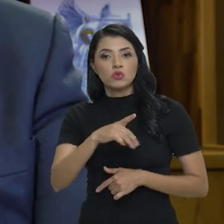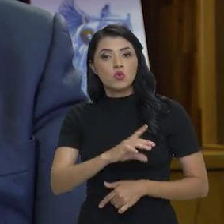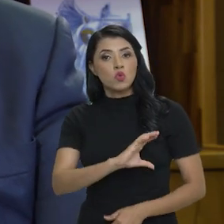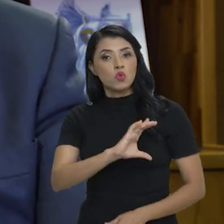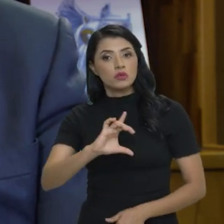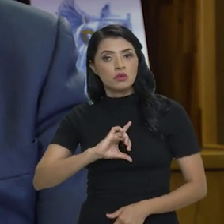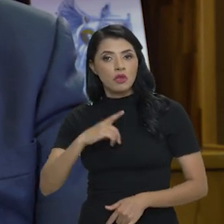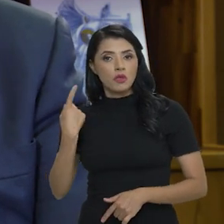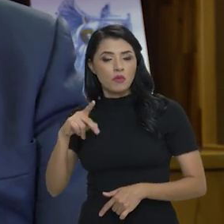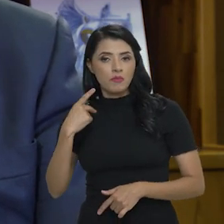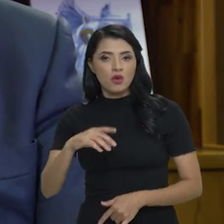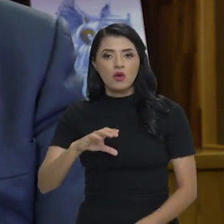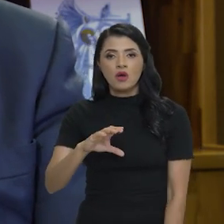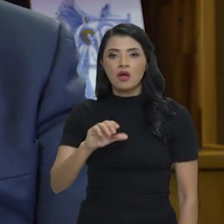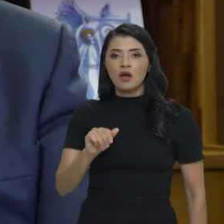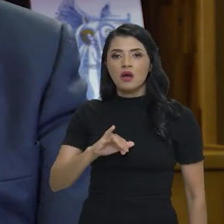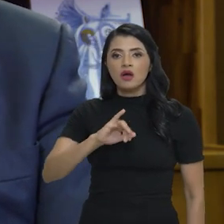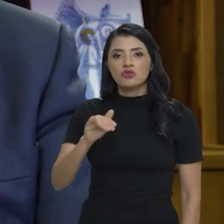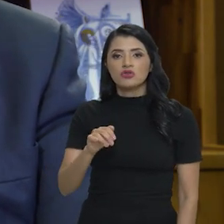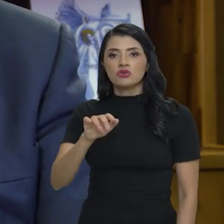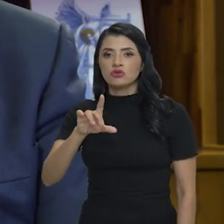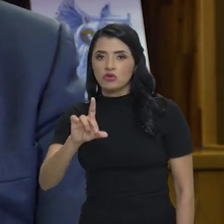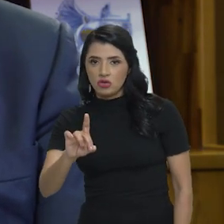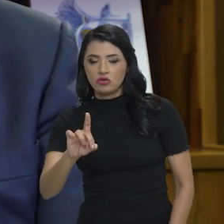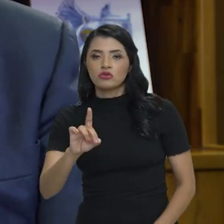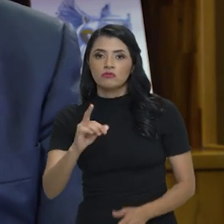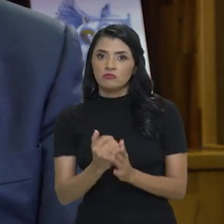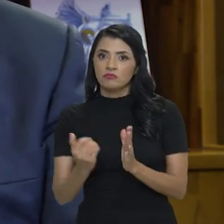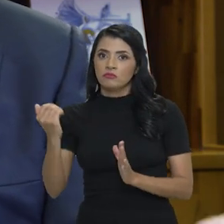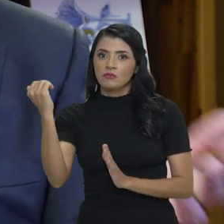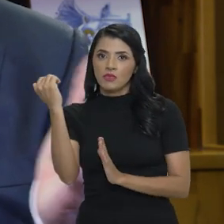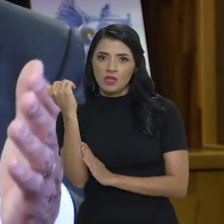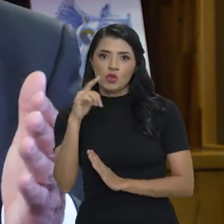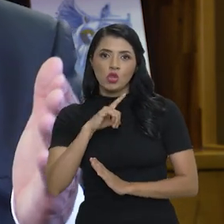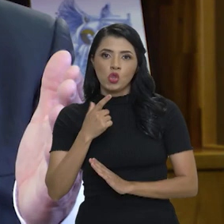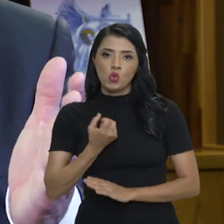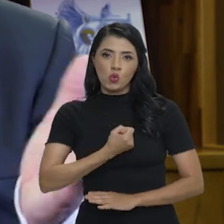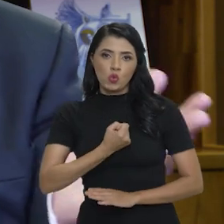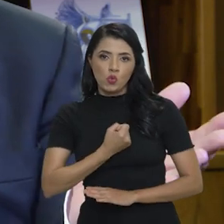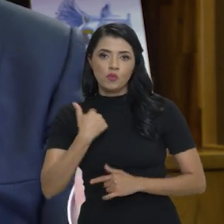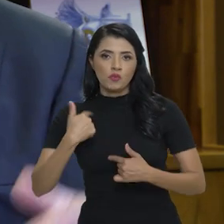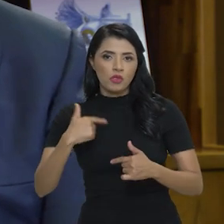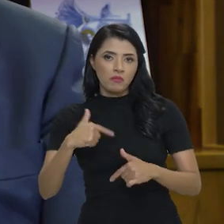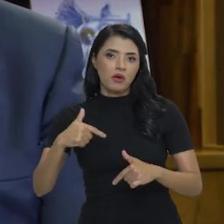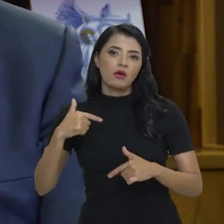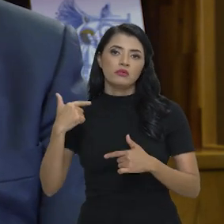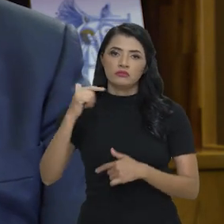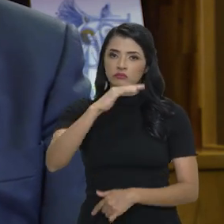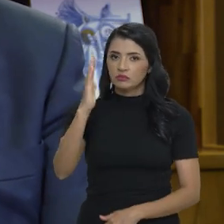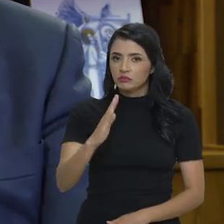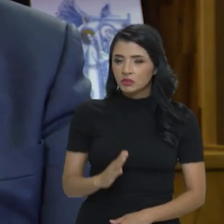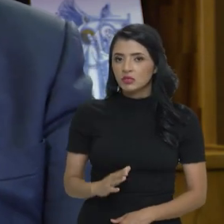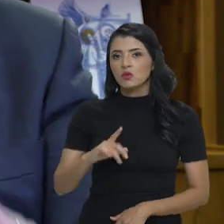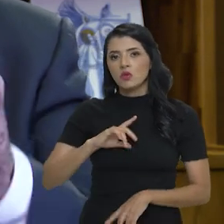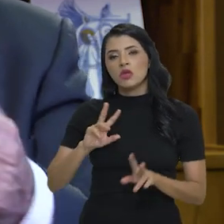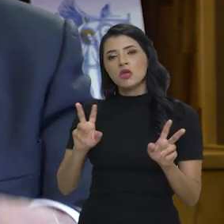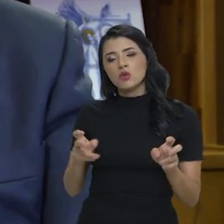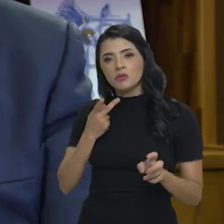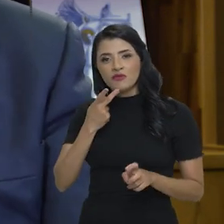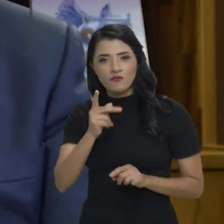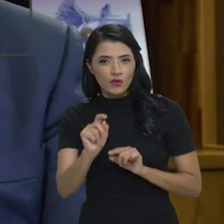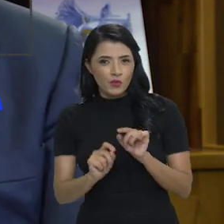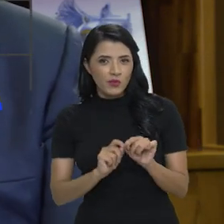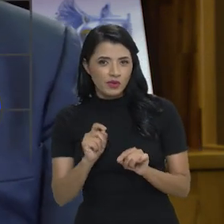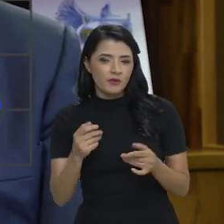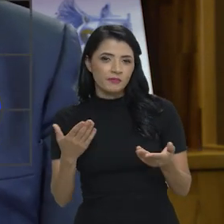coordenado aí com indicador Cargede, ou seja, elevando o estoque de emprego no Brasil. Faço um